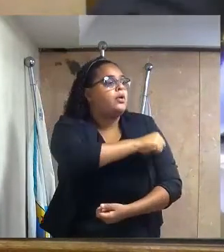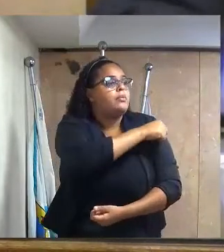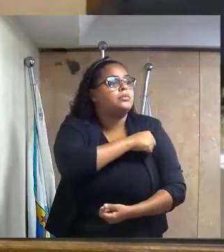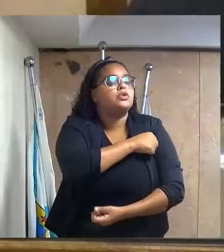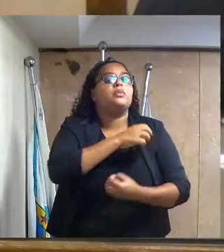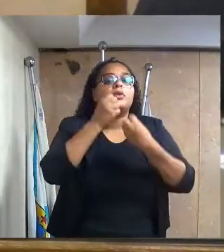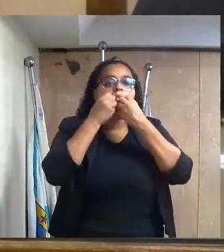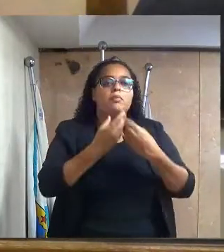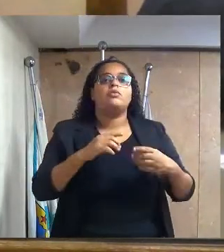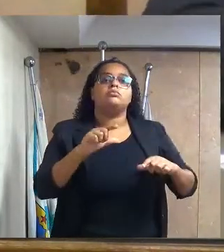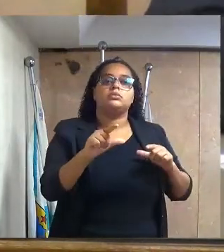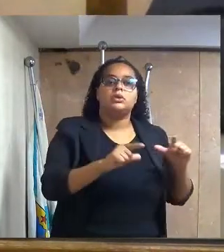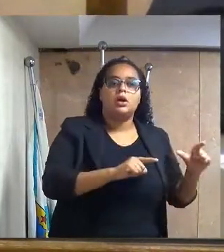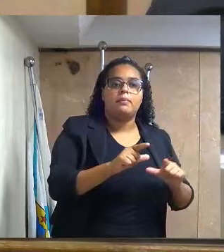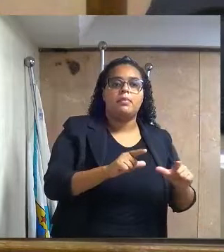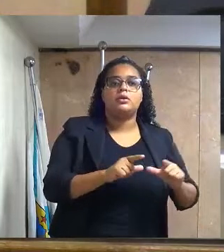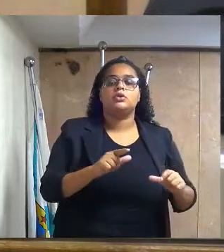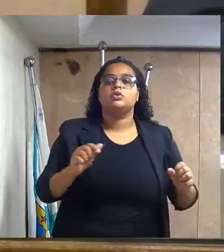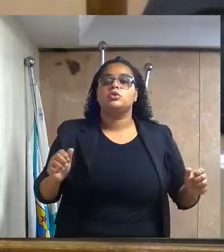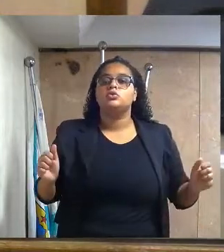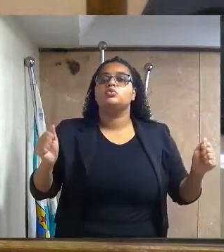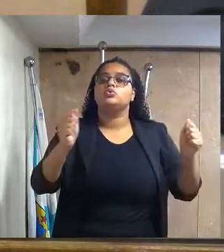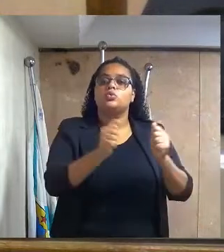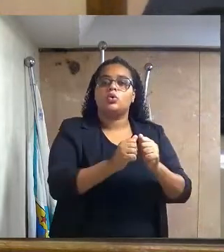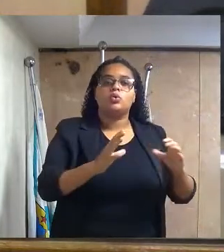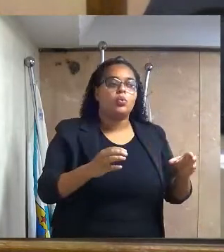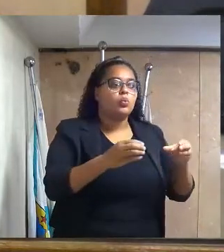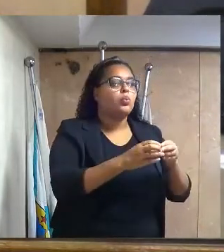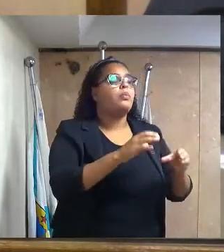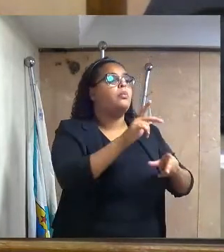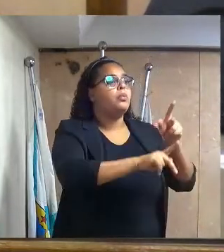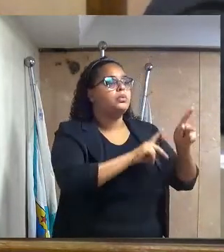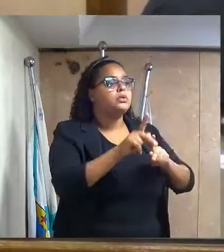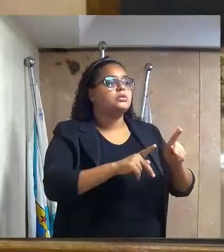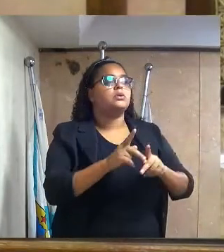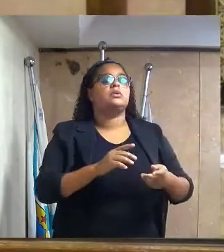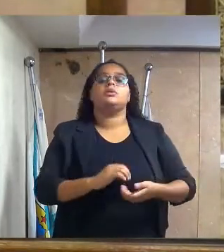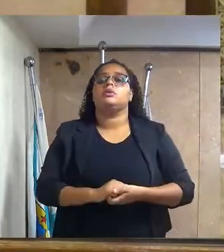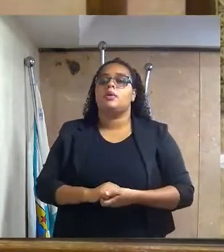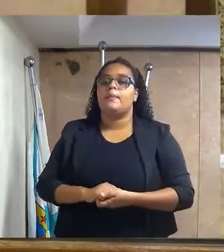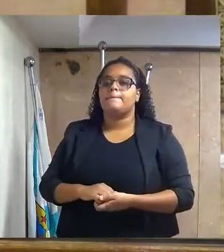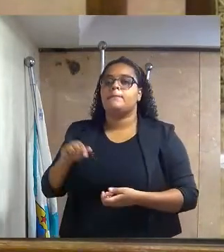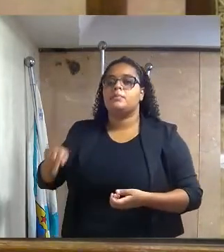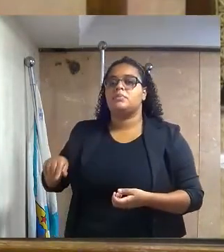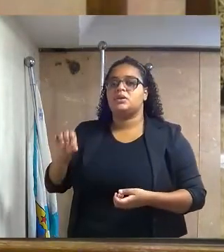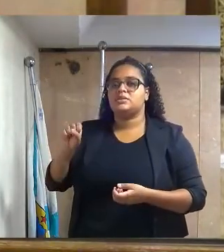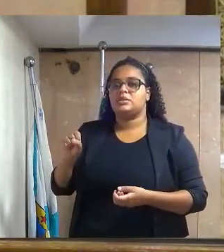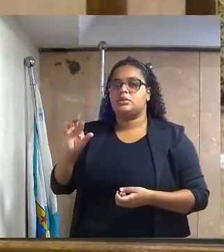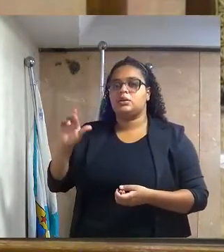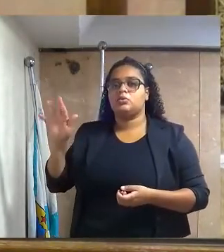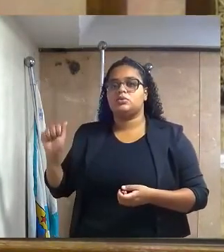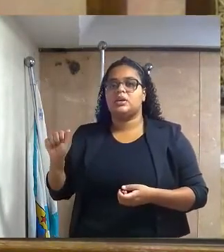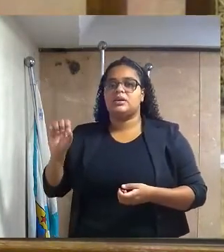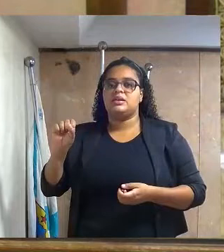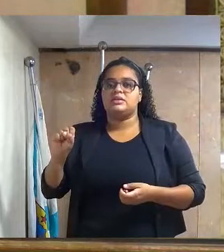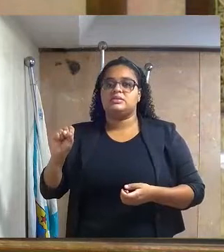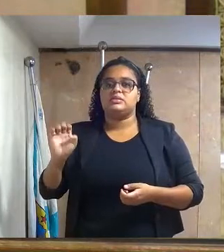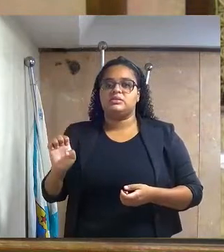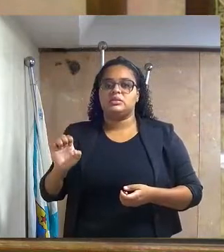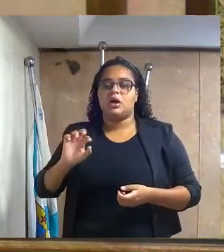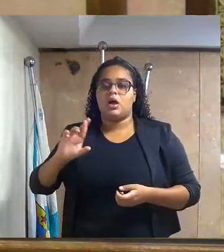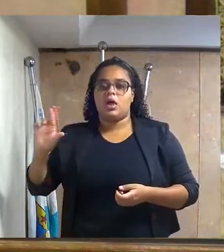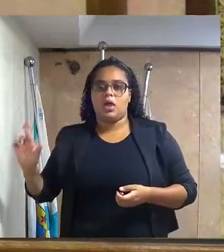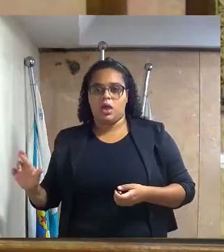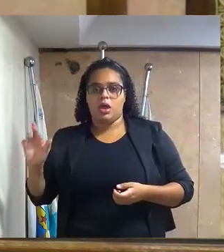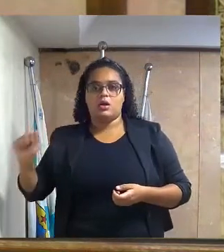pelos relevantes serviços prestados no núcleo interno da regulação, da maternidade de Santa Cruz da Serra, pois exercer suas